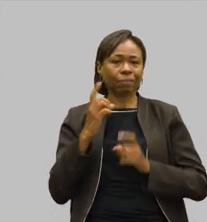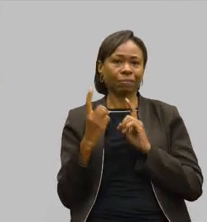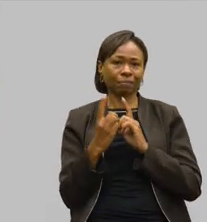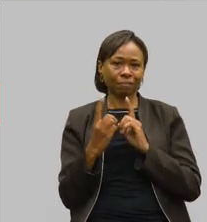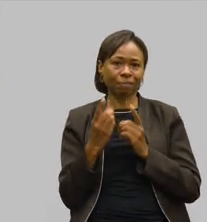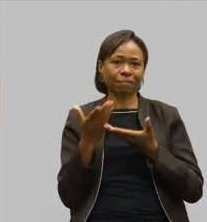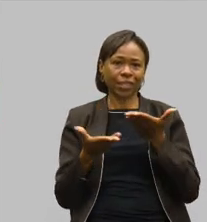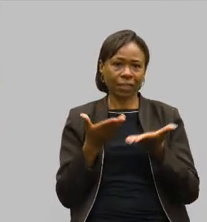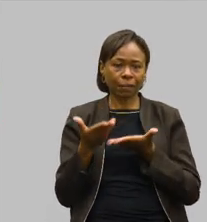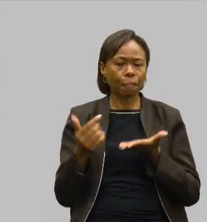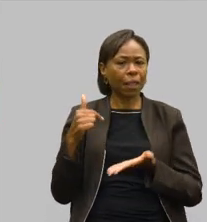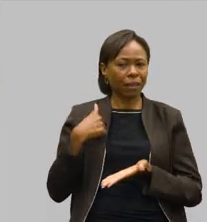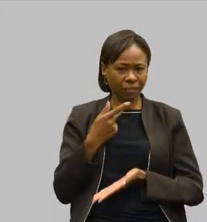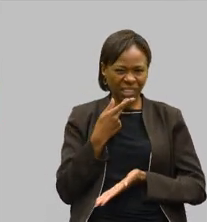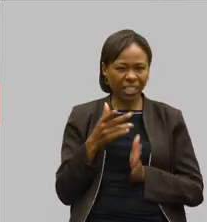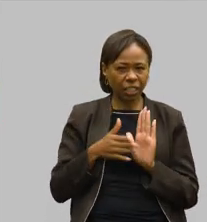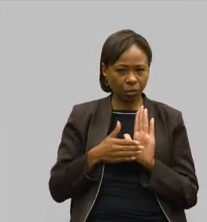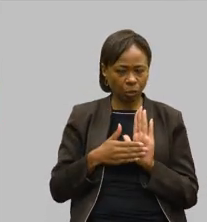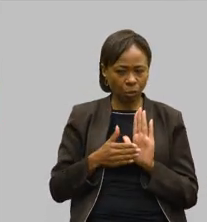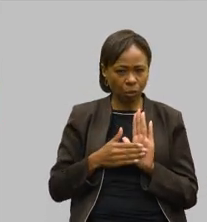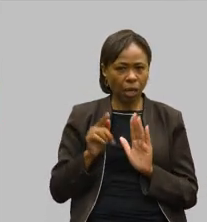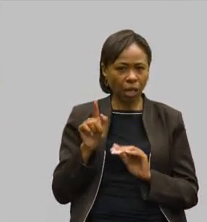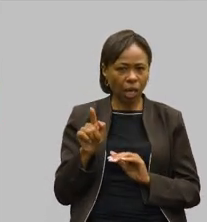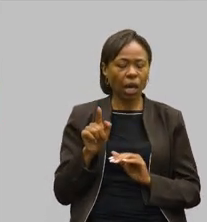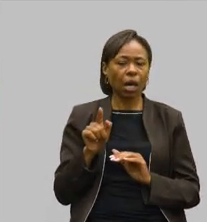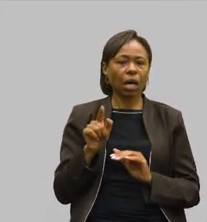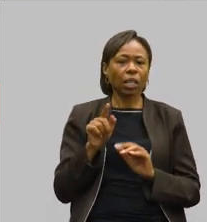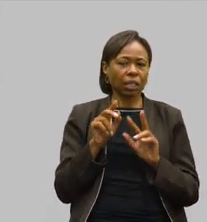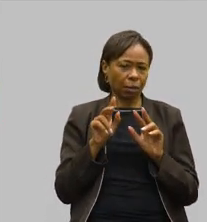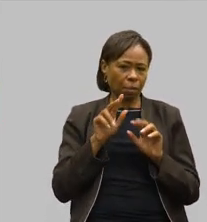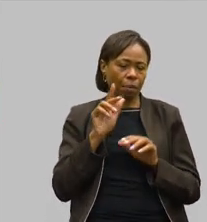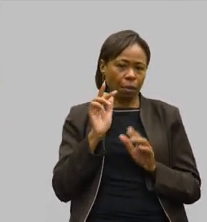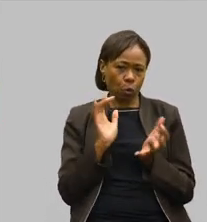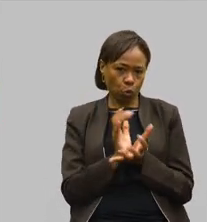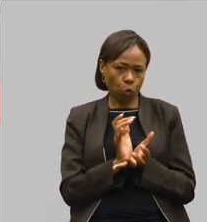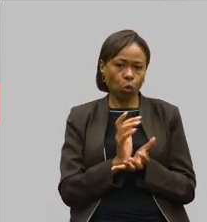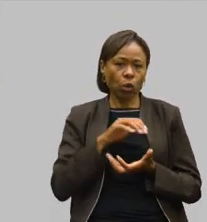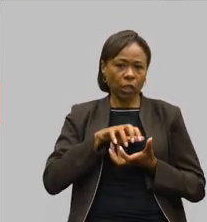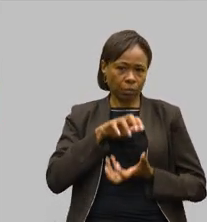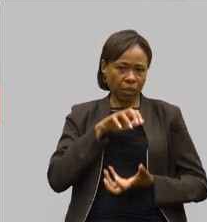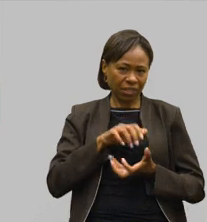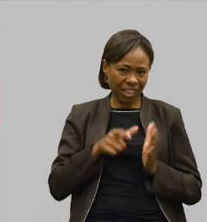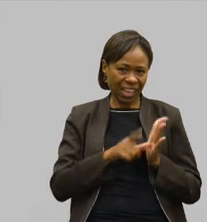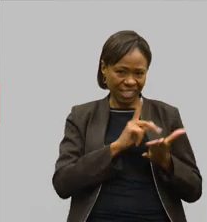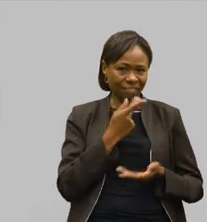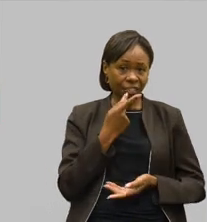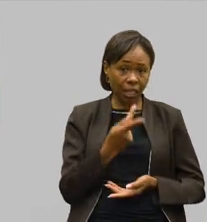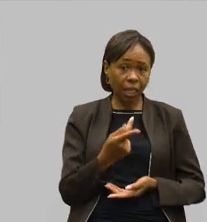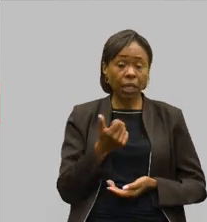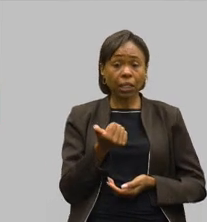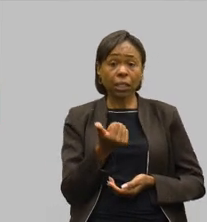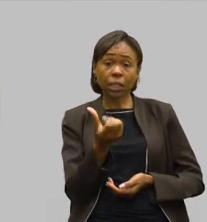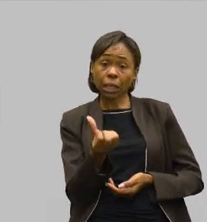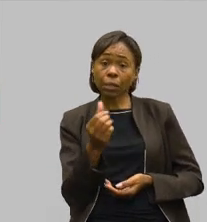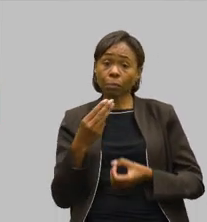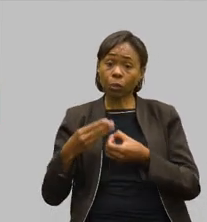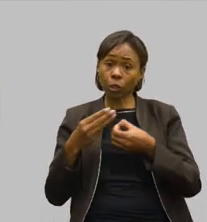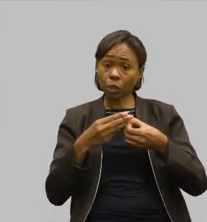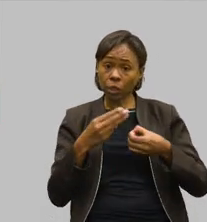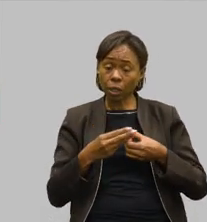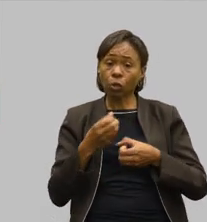programa agora dentro do eixo da pessoa idosa, na comissão anterior, em 16 municípios no ano de